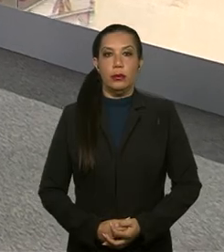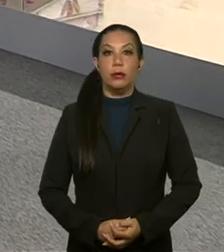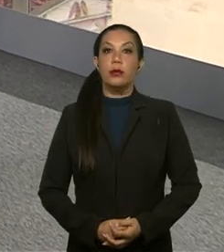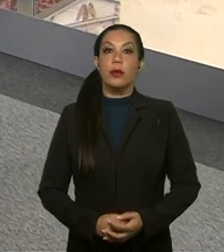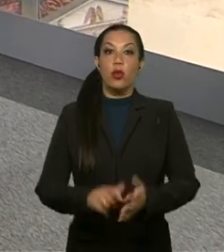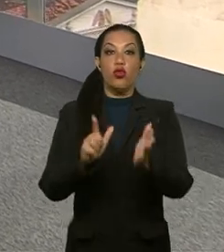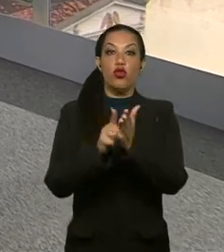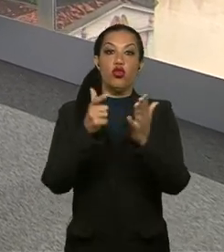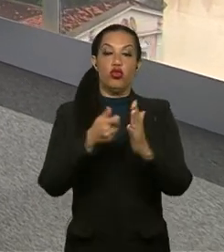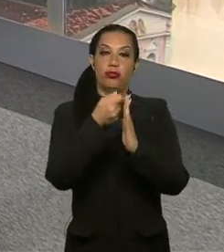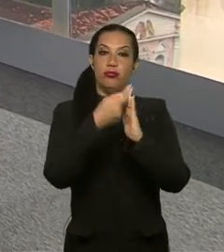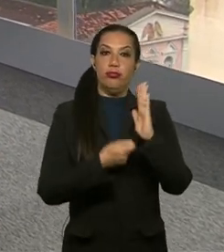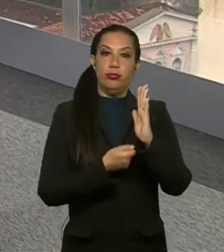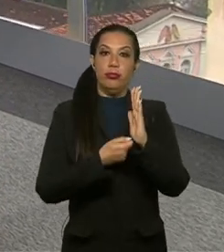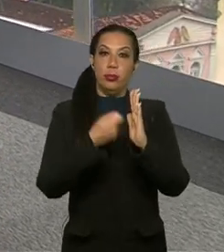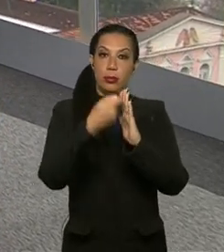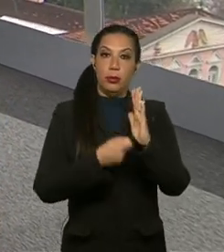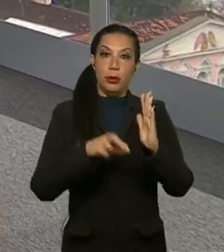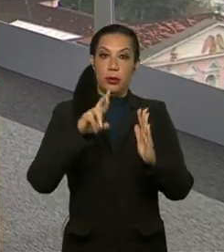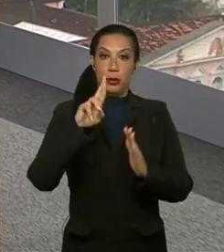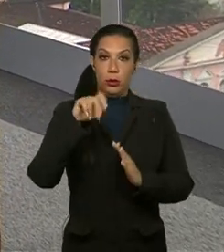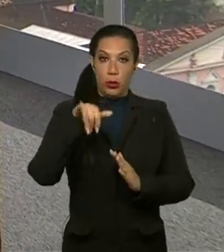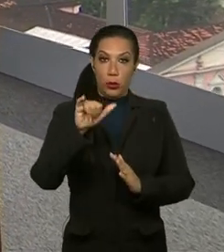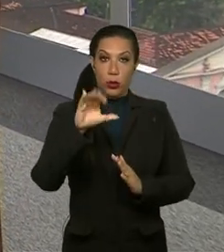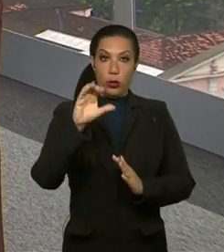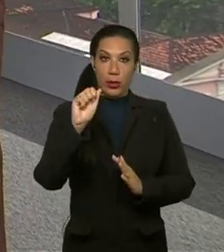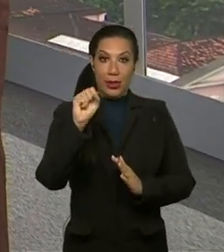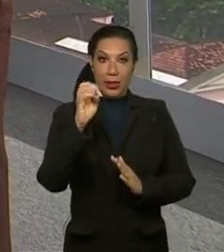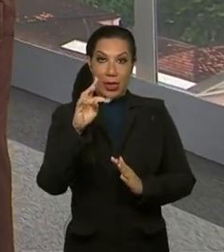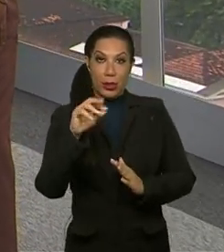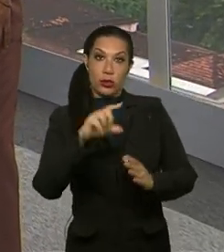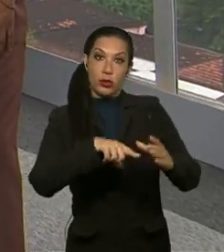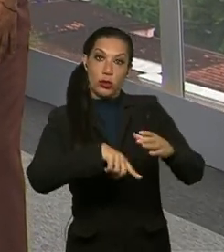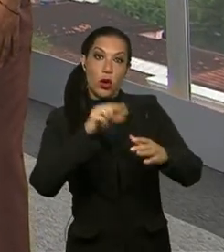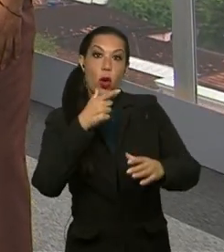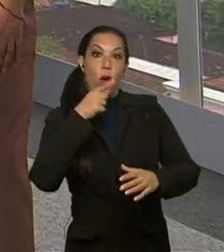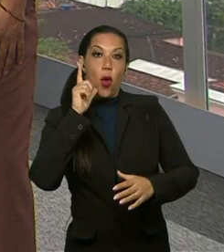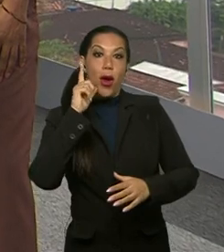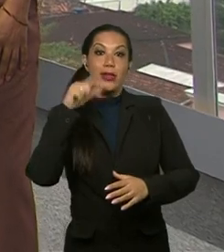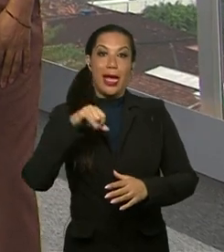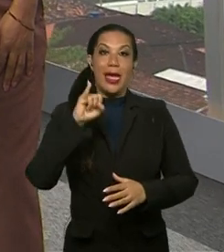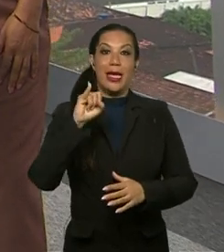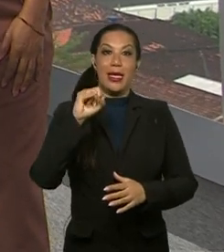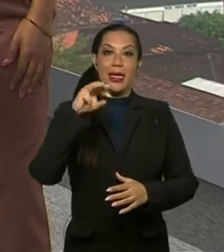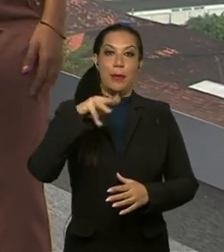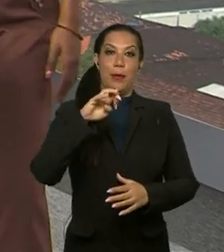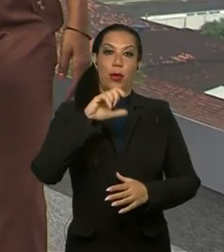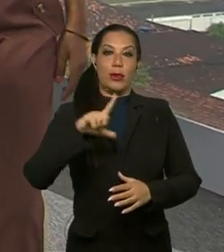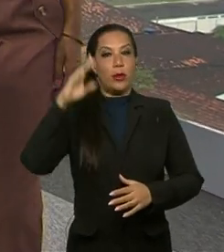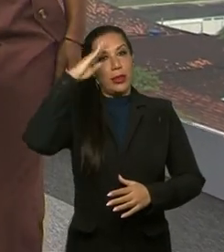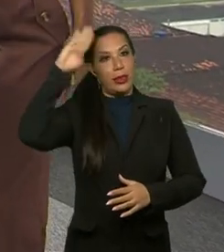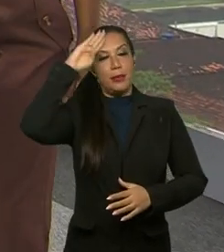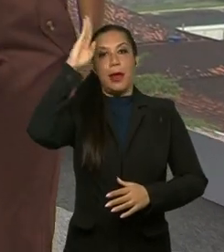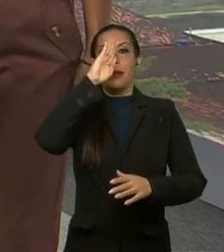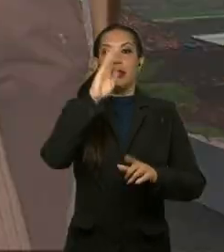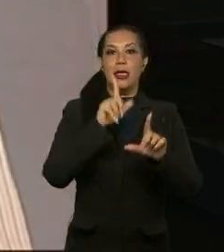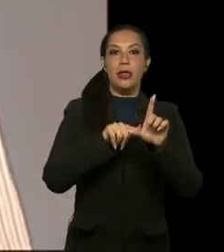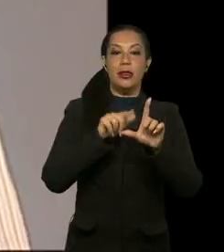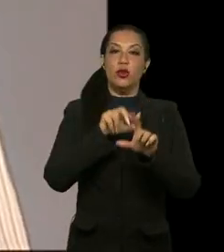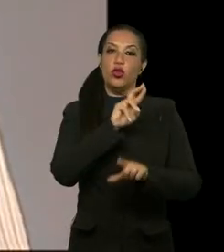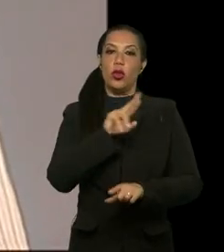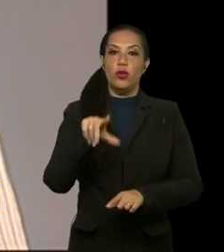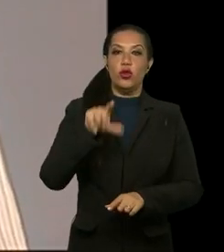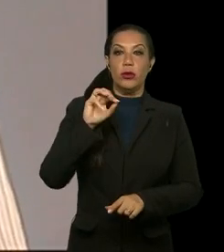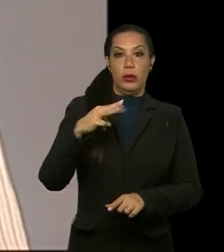O jornalista e escritor Rui Castro foi eleito ontem o mais novo imortal da Academia Brasileira de Letras. O seu nome foi